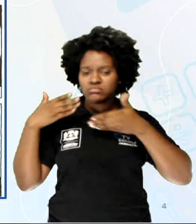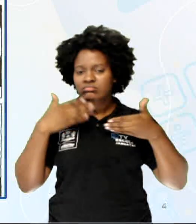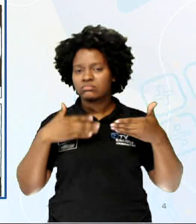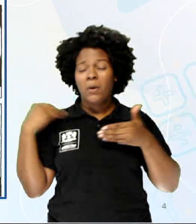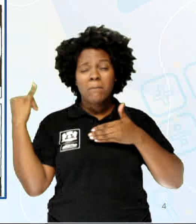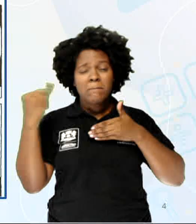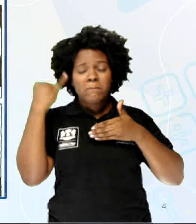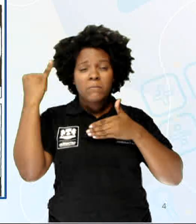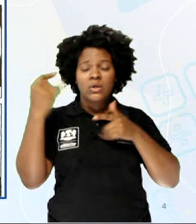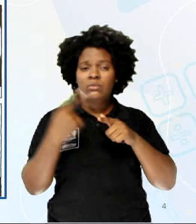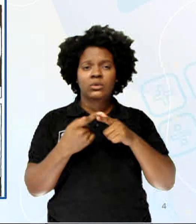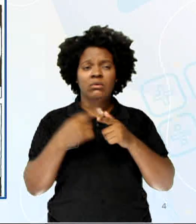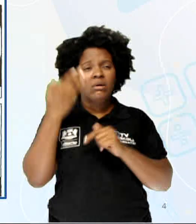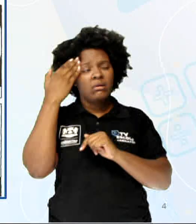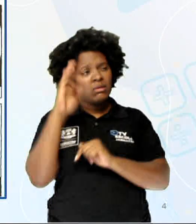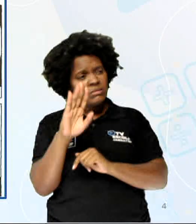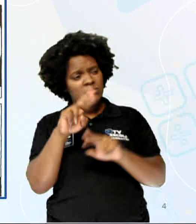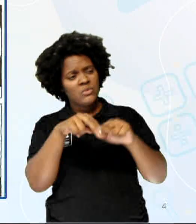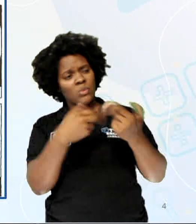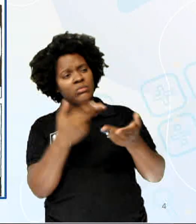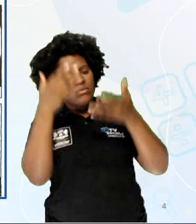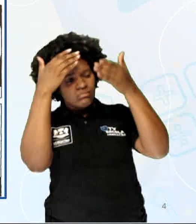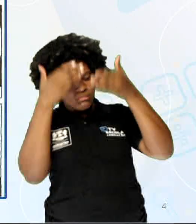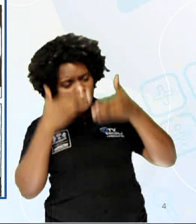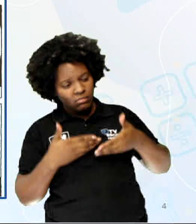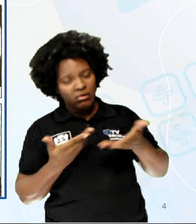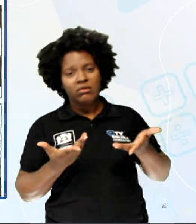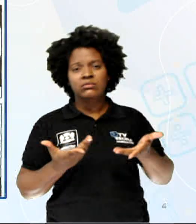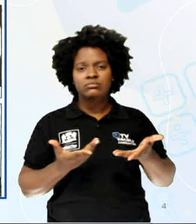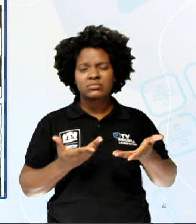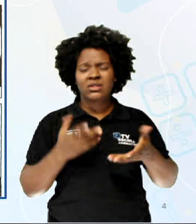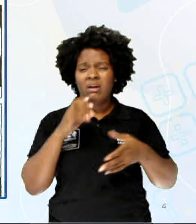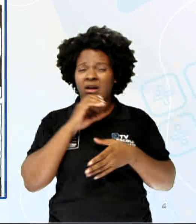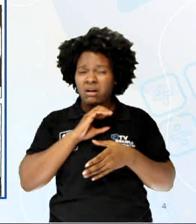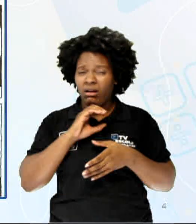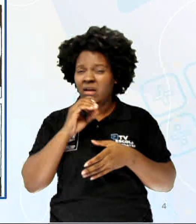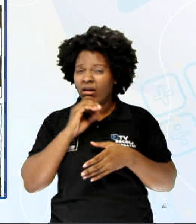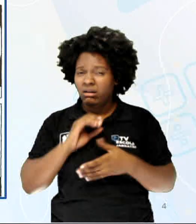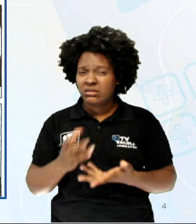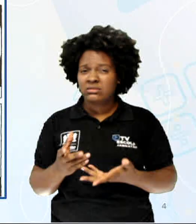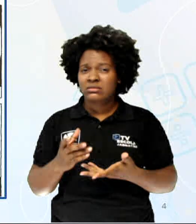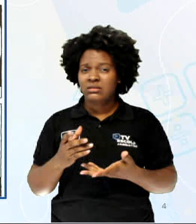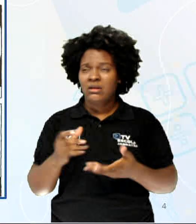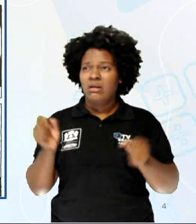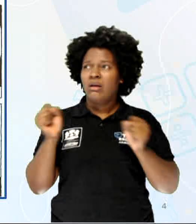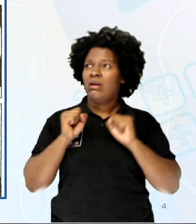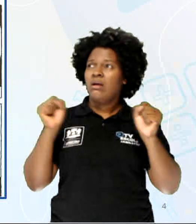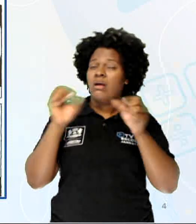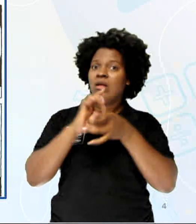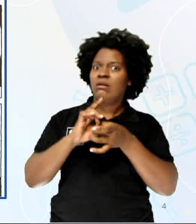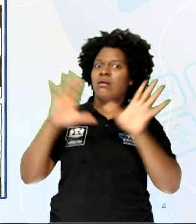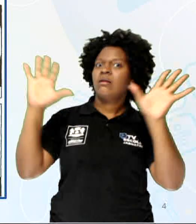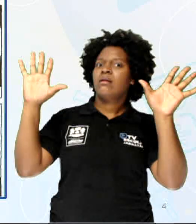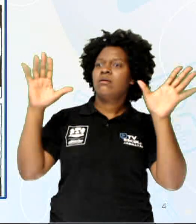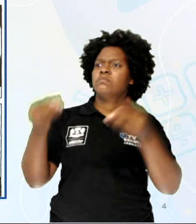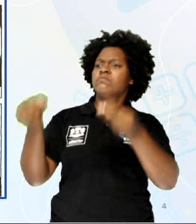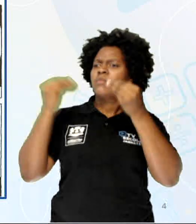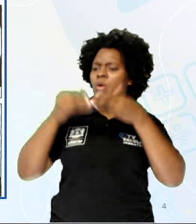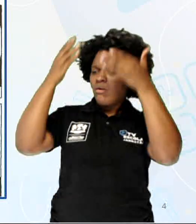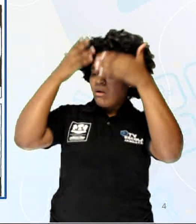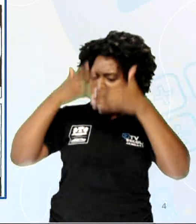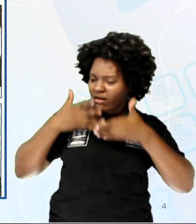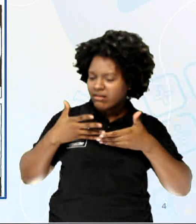porque não entendi o motivo. Está muito quente. Em nome da liberdade, devolve meu